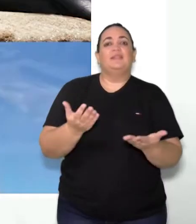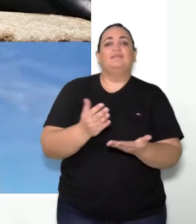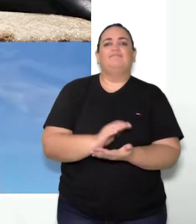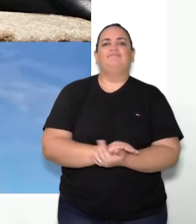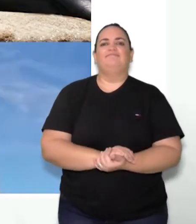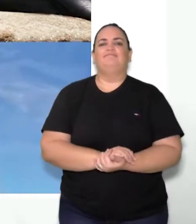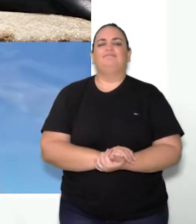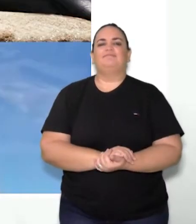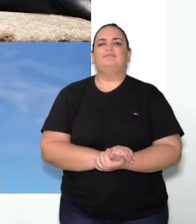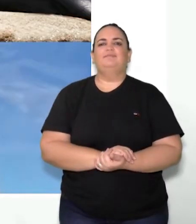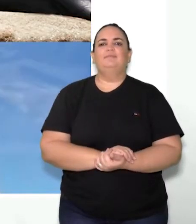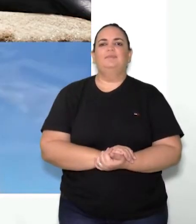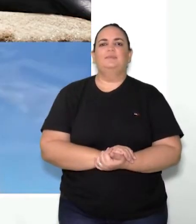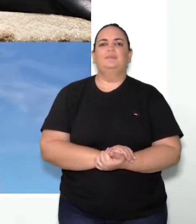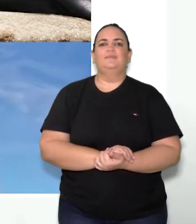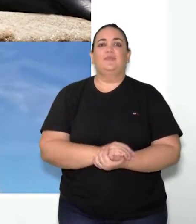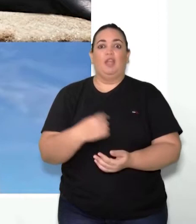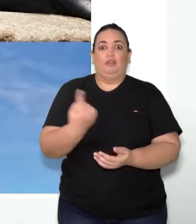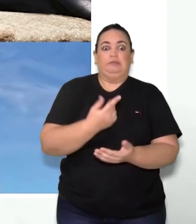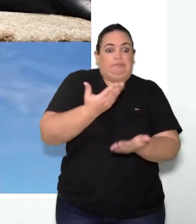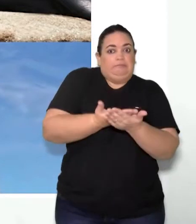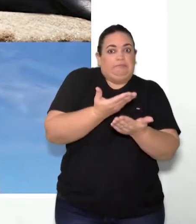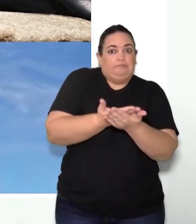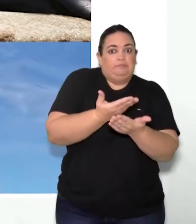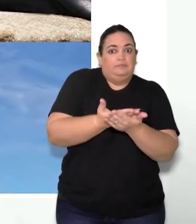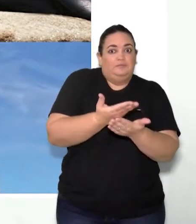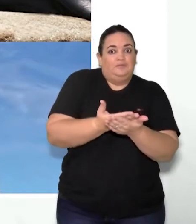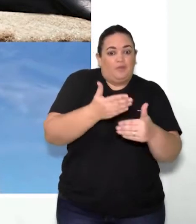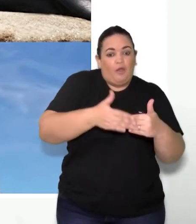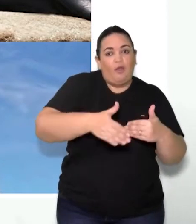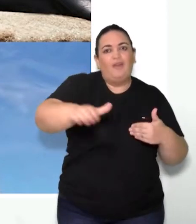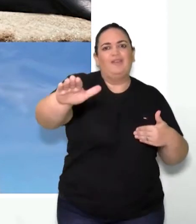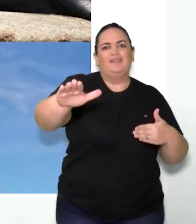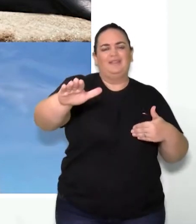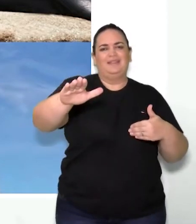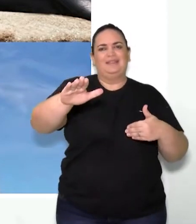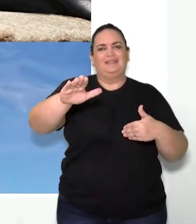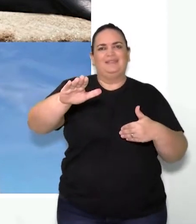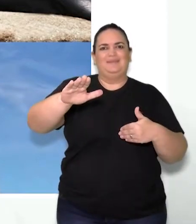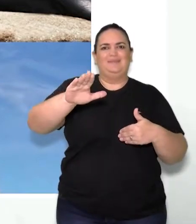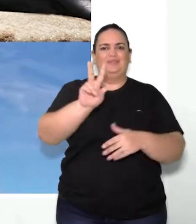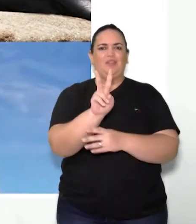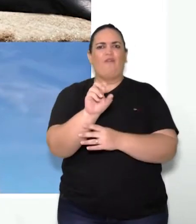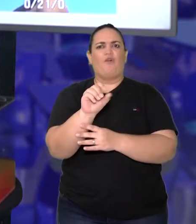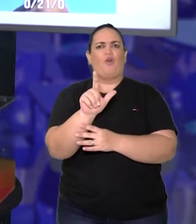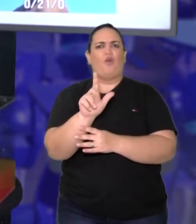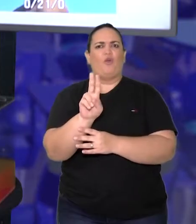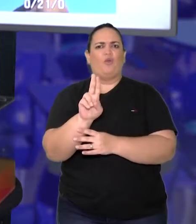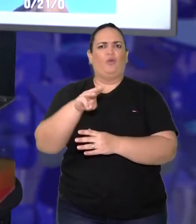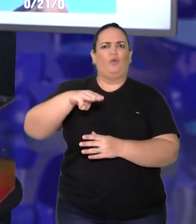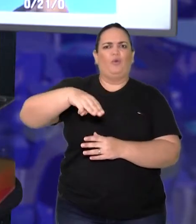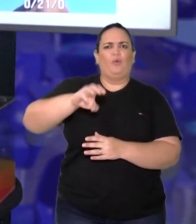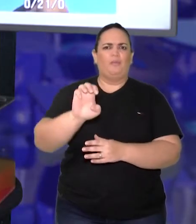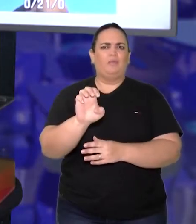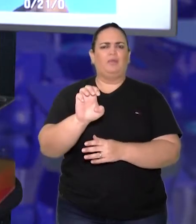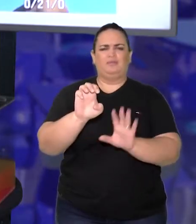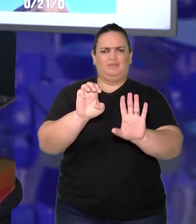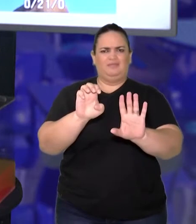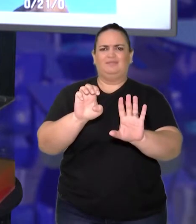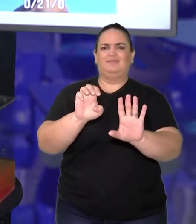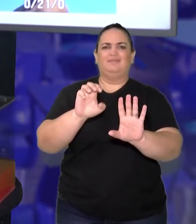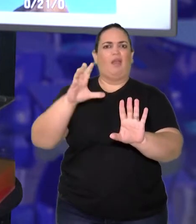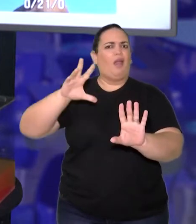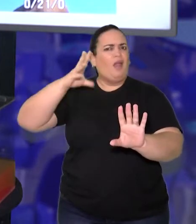Então, quando a gente tratar de volume daqui para frente, não confunda mais com o volume auditivo, tá certo? Antes de a gente